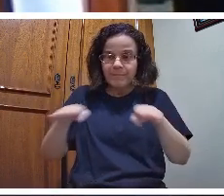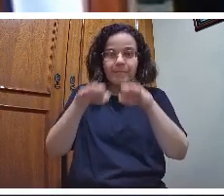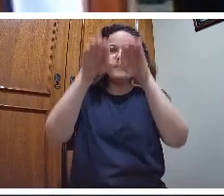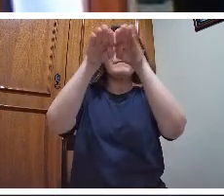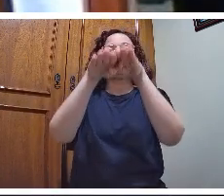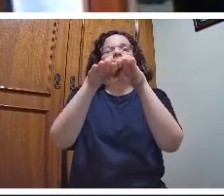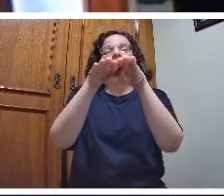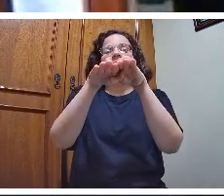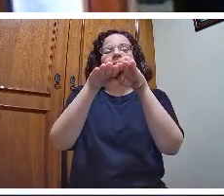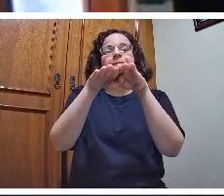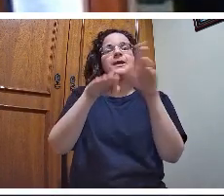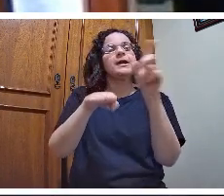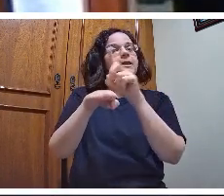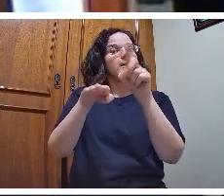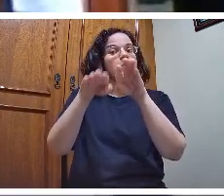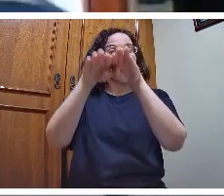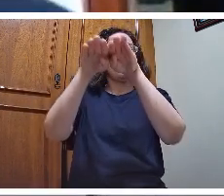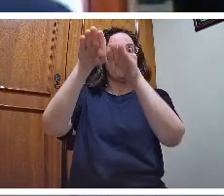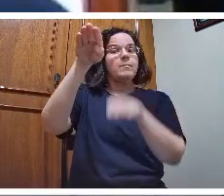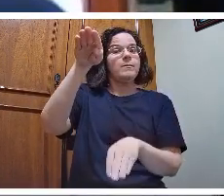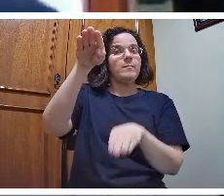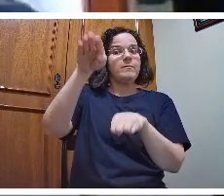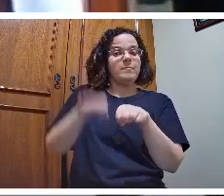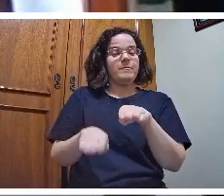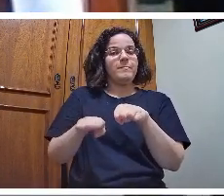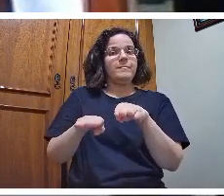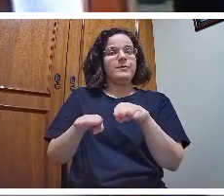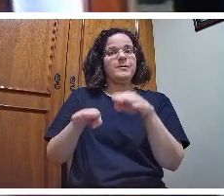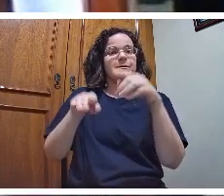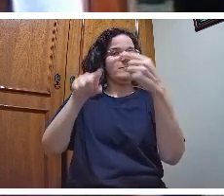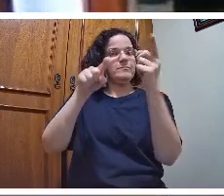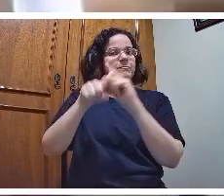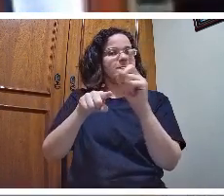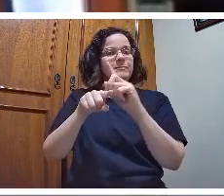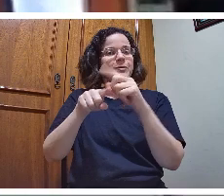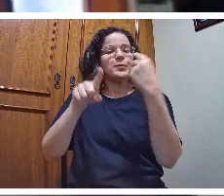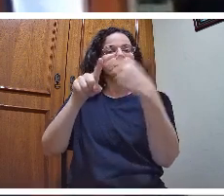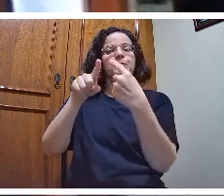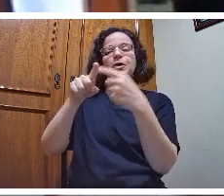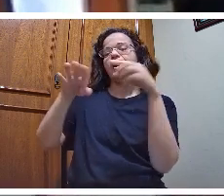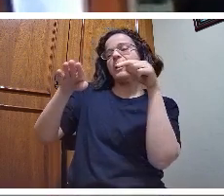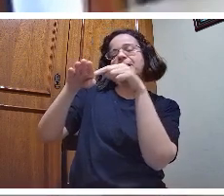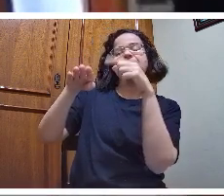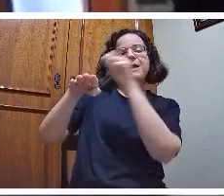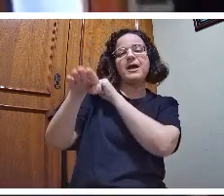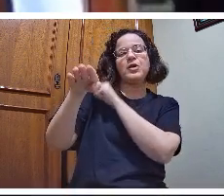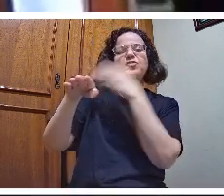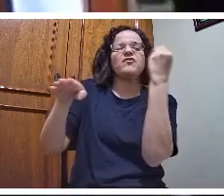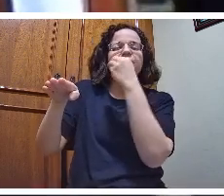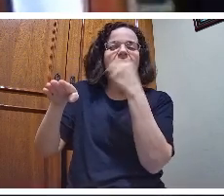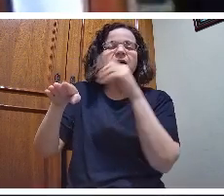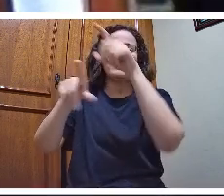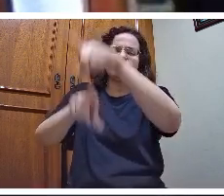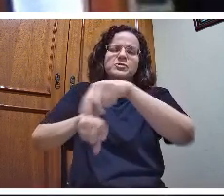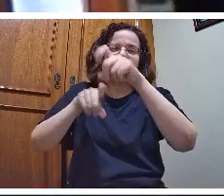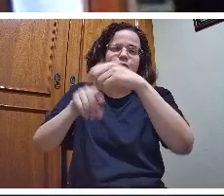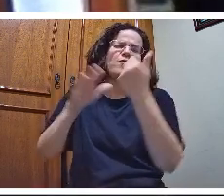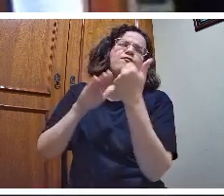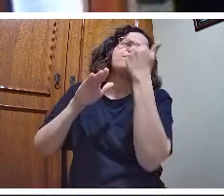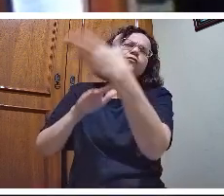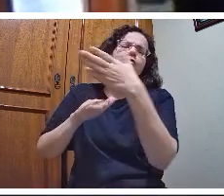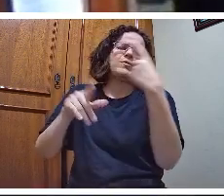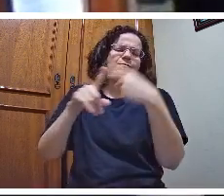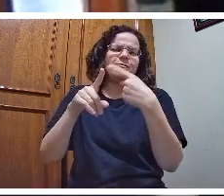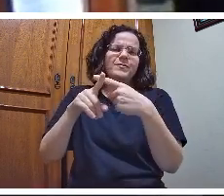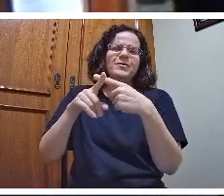se baixa conhecimento científico porque o aluno é fraco, porque mora no sítio, porque mora no fundo da vida, porque é docente, porque é da escola pública,